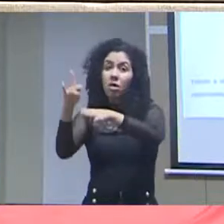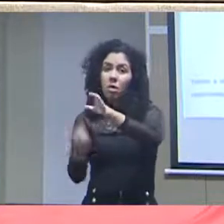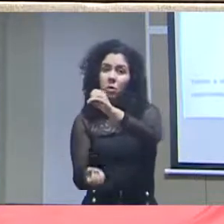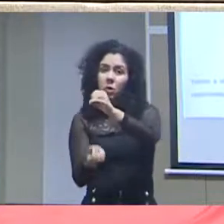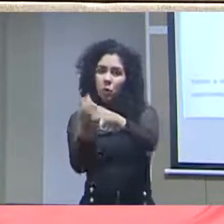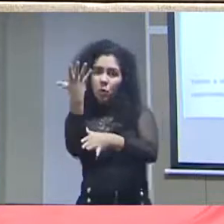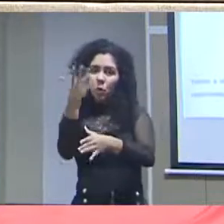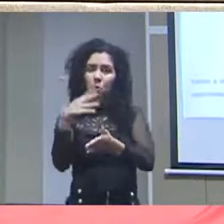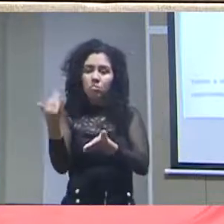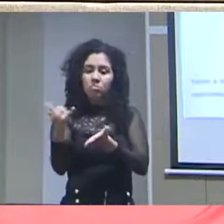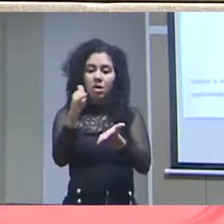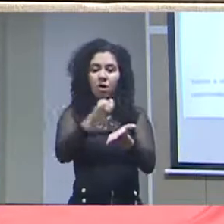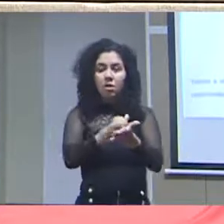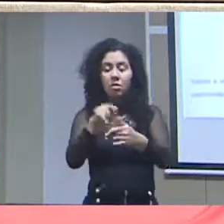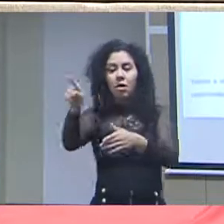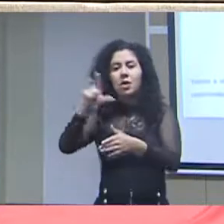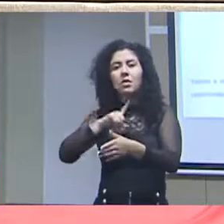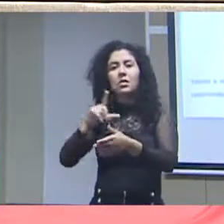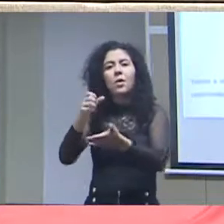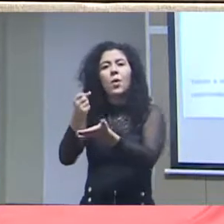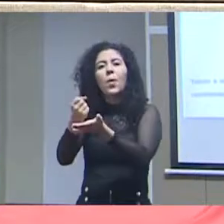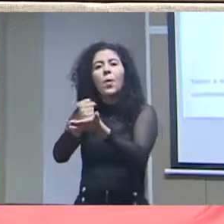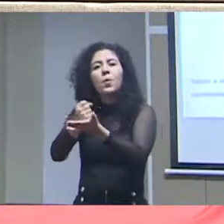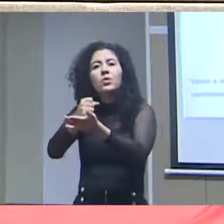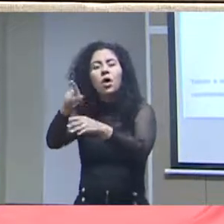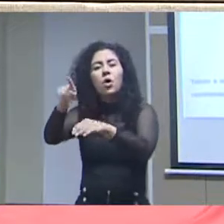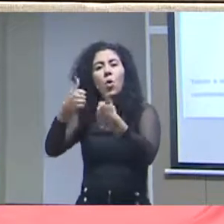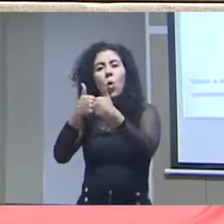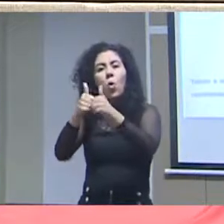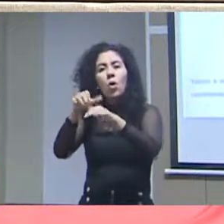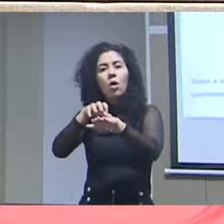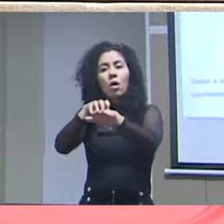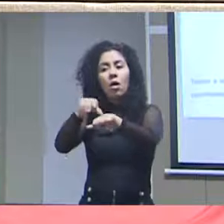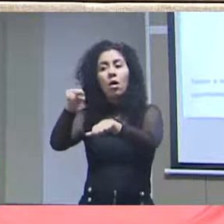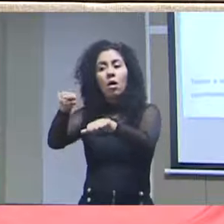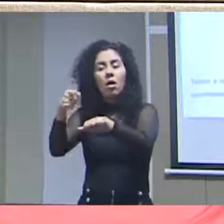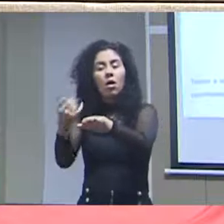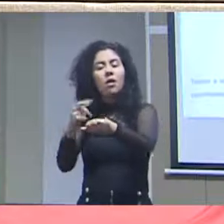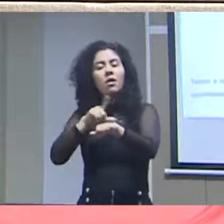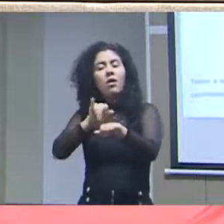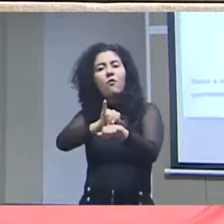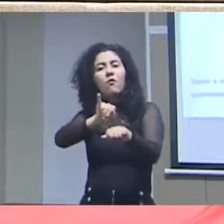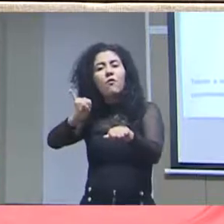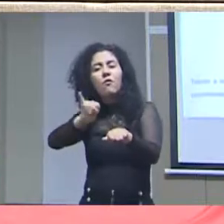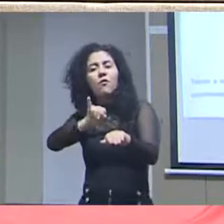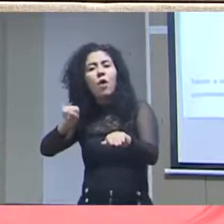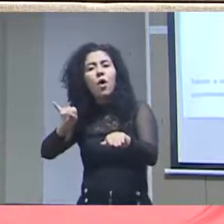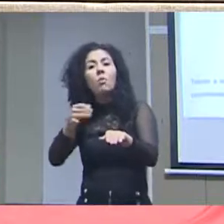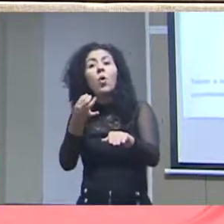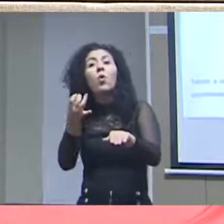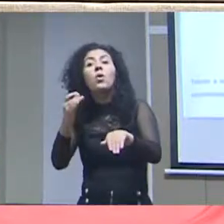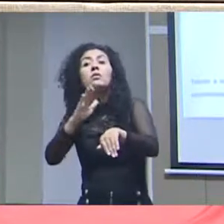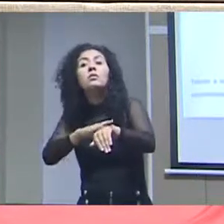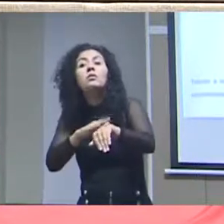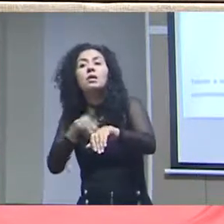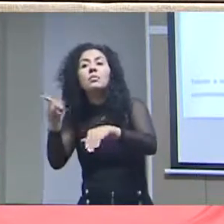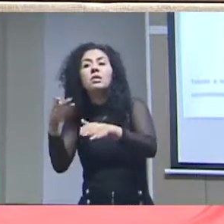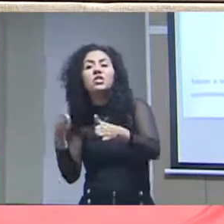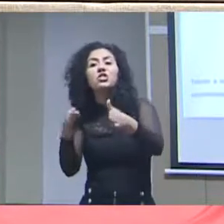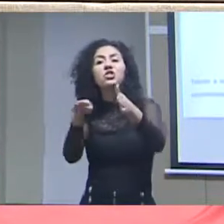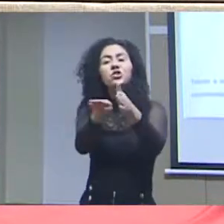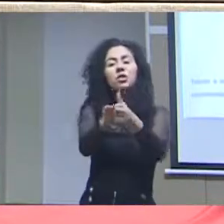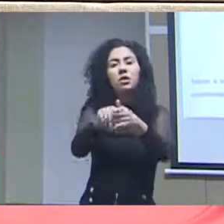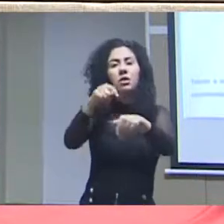que monitora os ônibus e que, a partir de um determinado horário, o ônibus começa a informar para ele em quanto tempo ele vai chegar